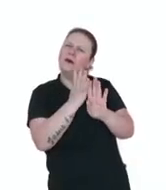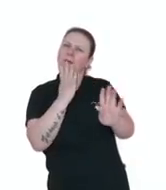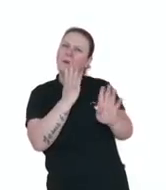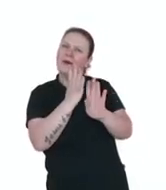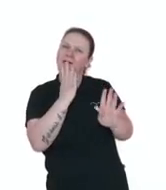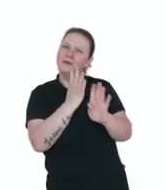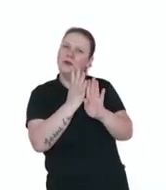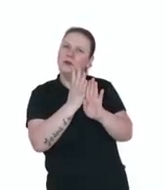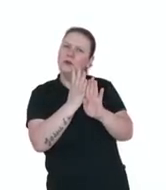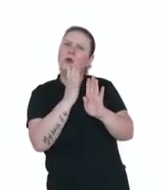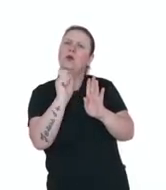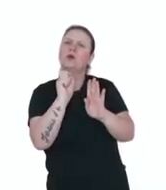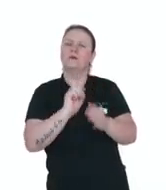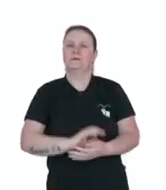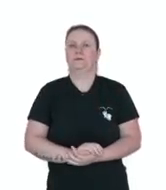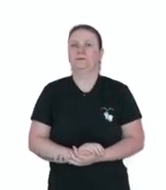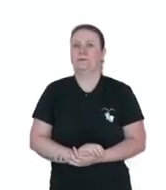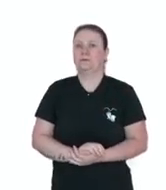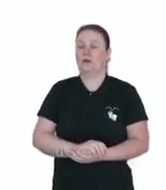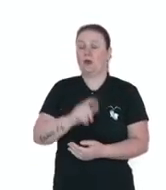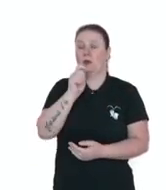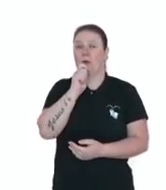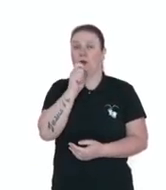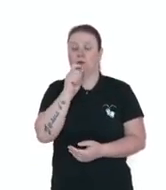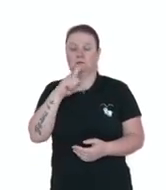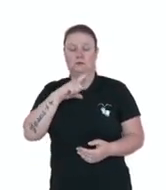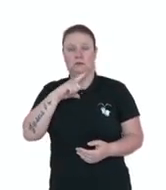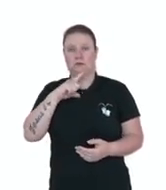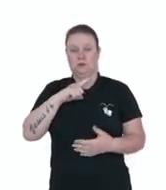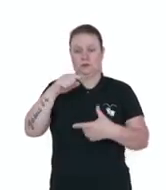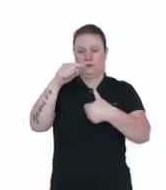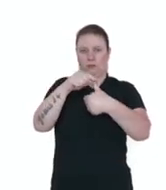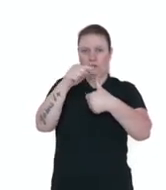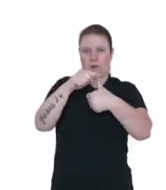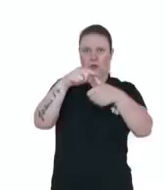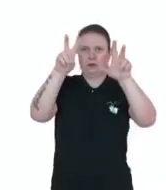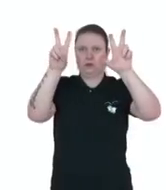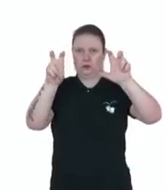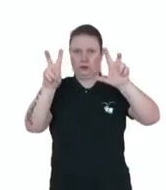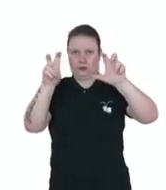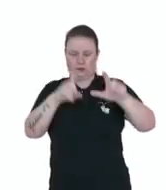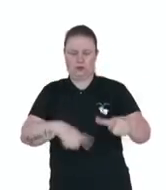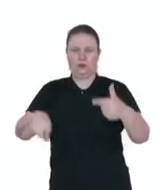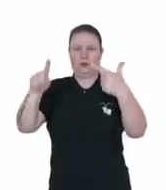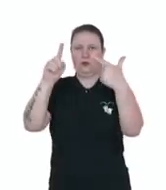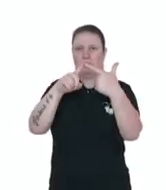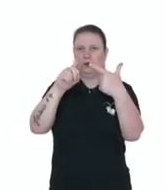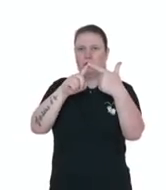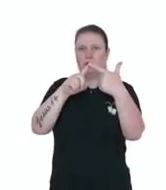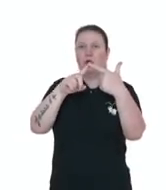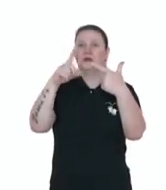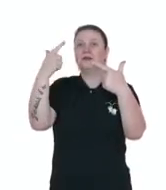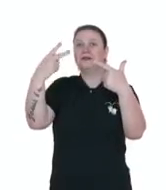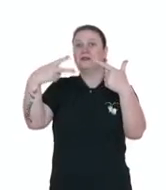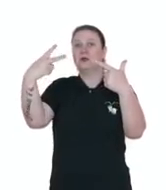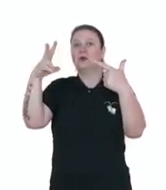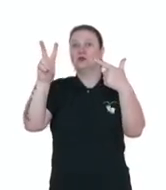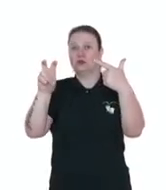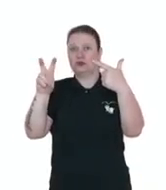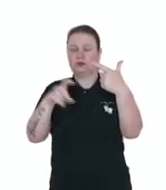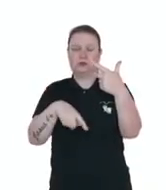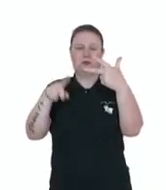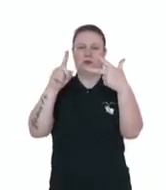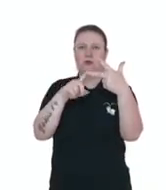Estrutura de uma reportagem. Uma reportagem tem título ou manchete, subtítulo ou título secundário,